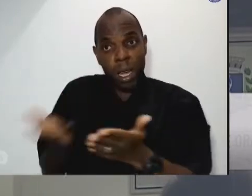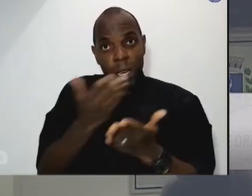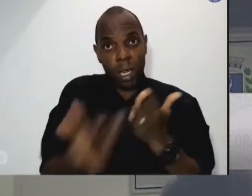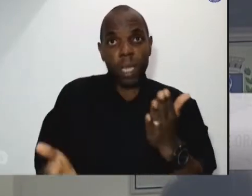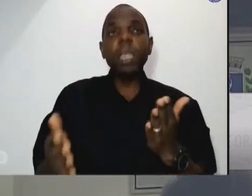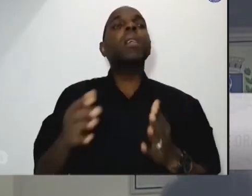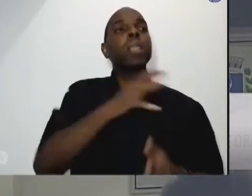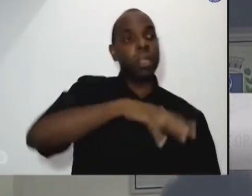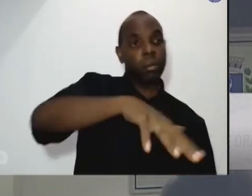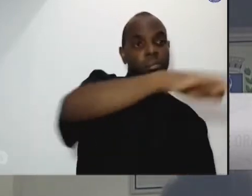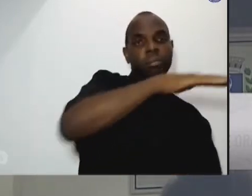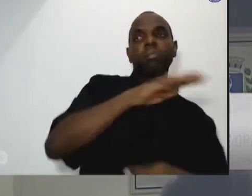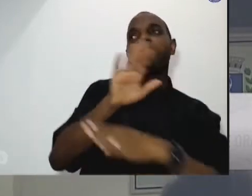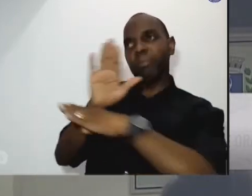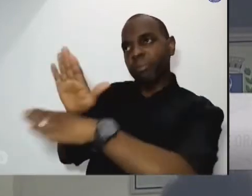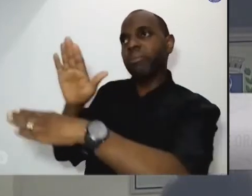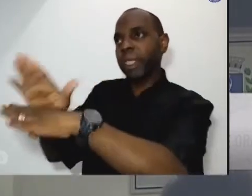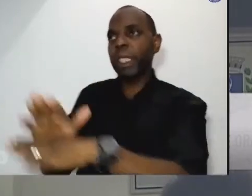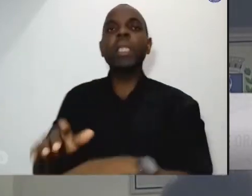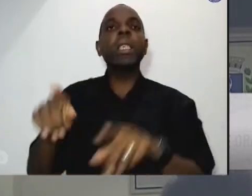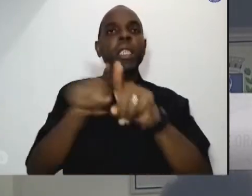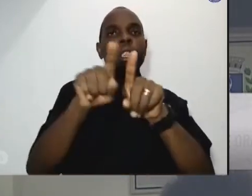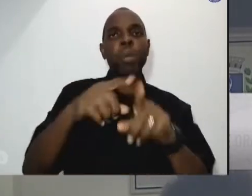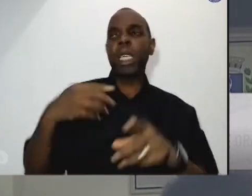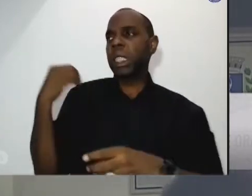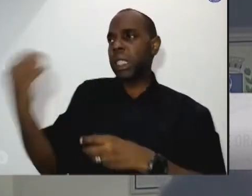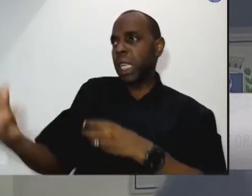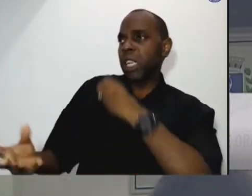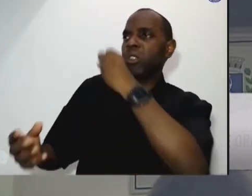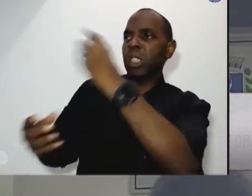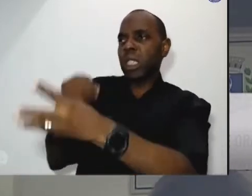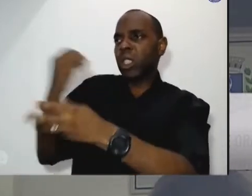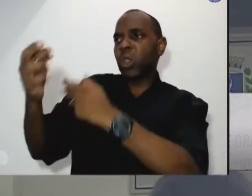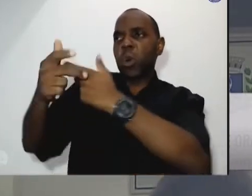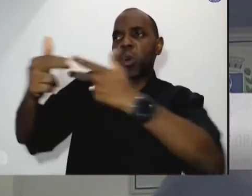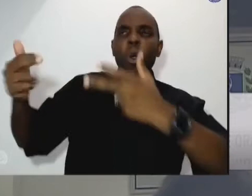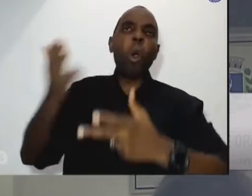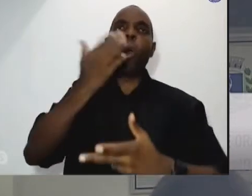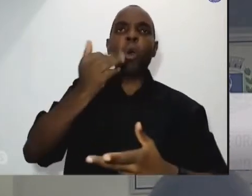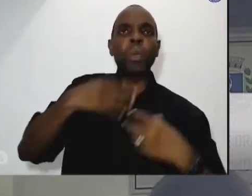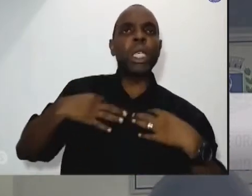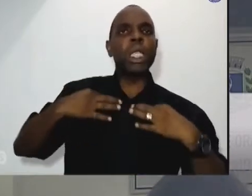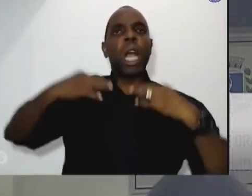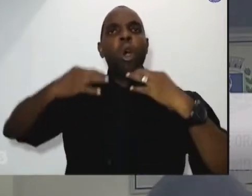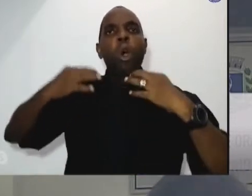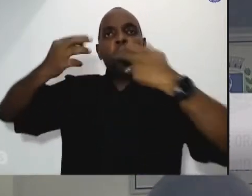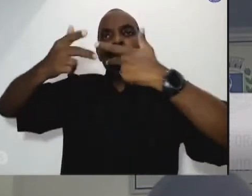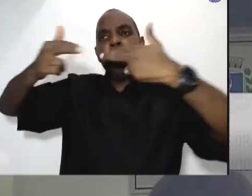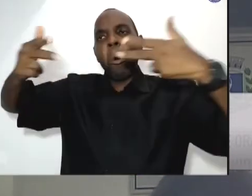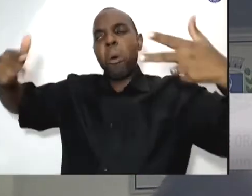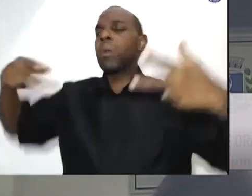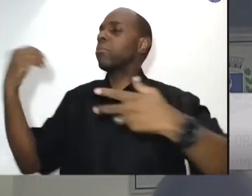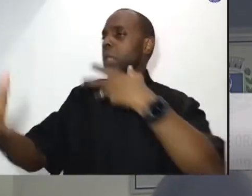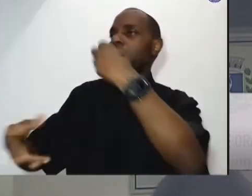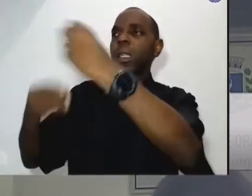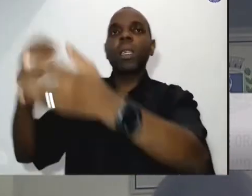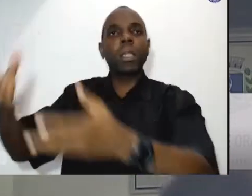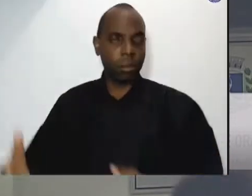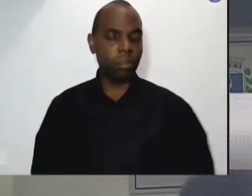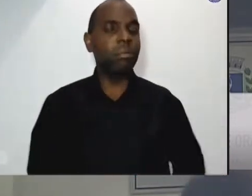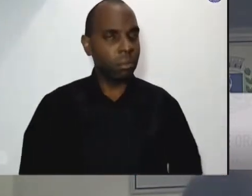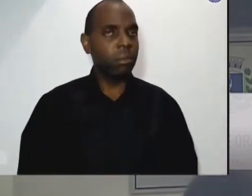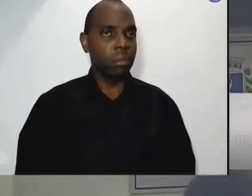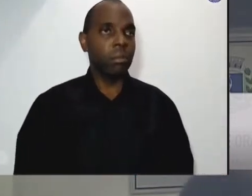doações que chegaram no ginásio. Então, reforçar e cobrar